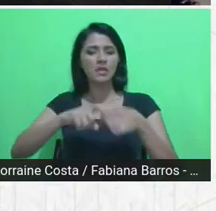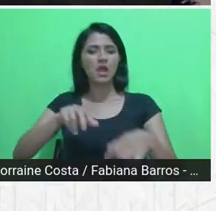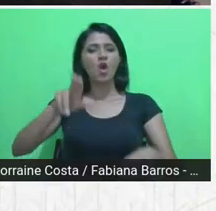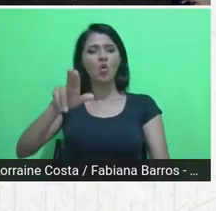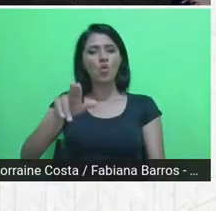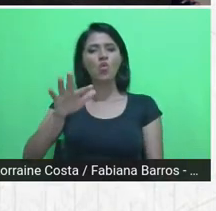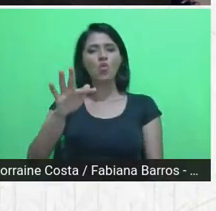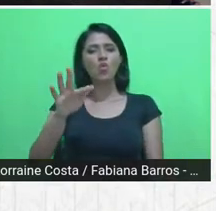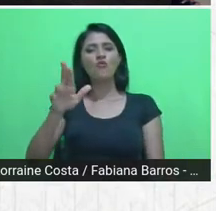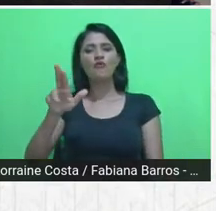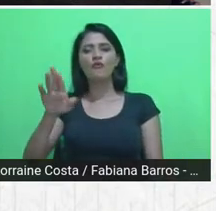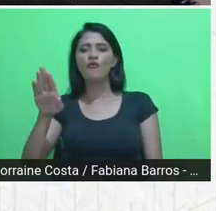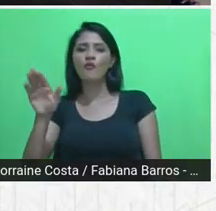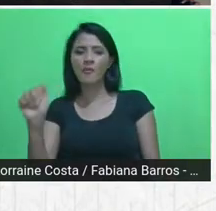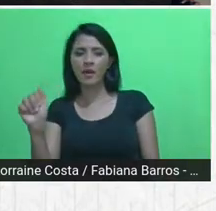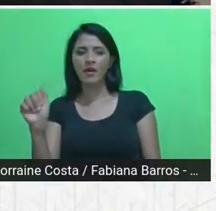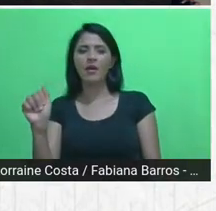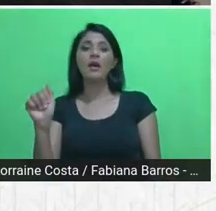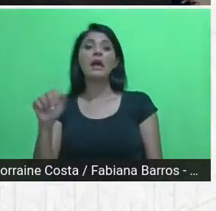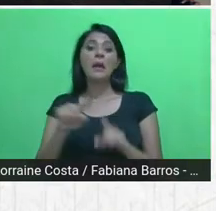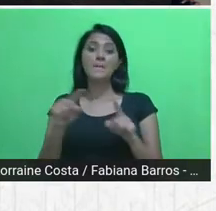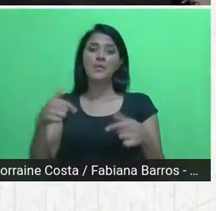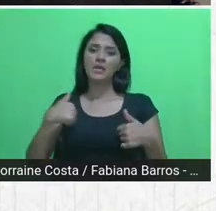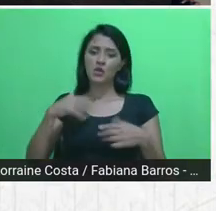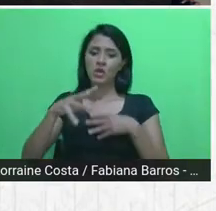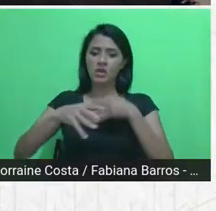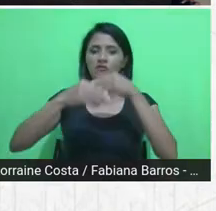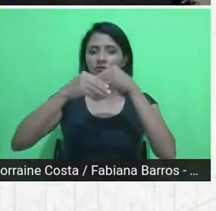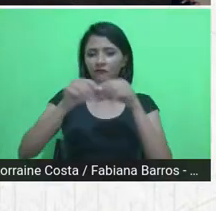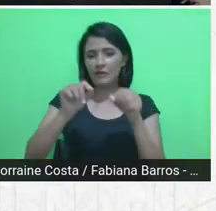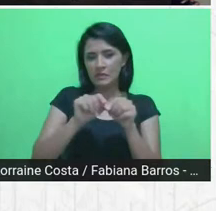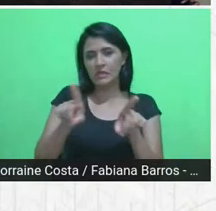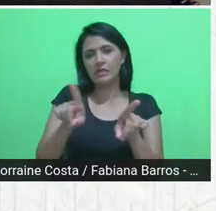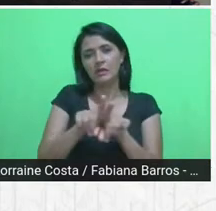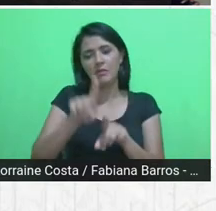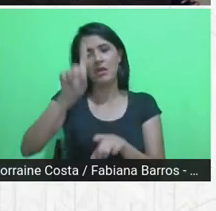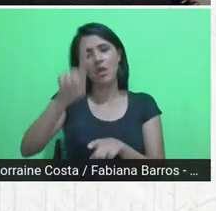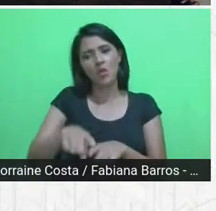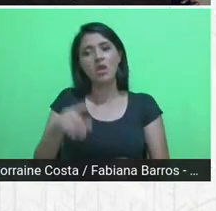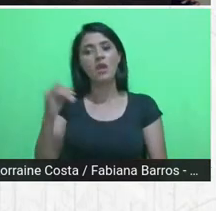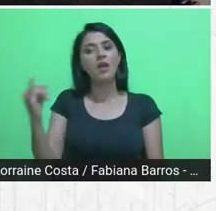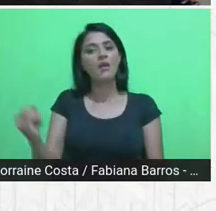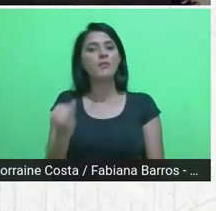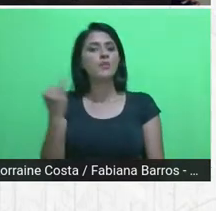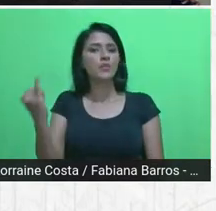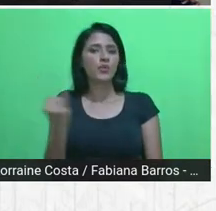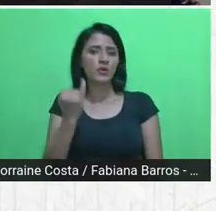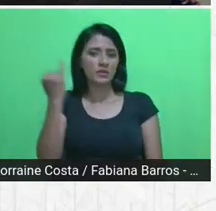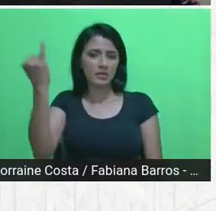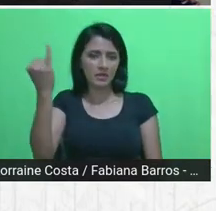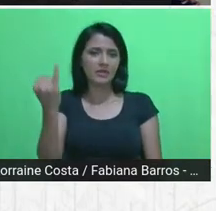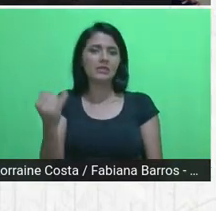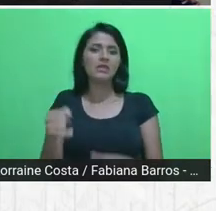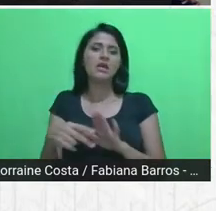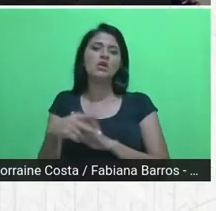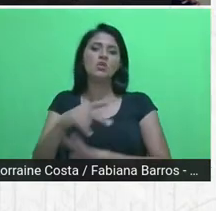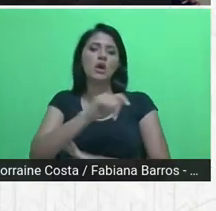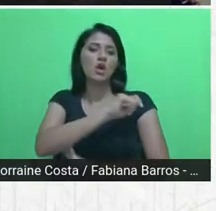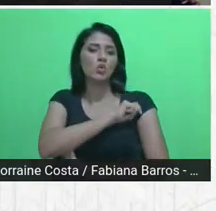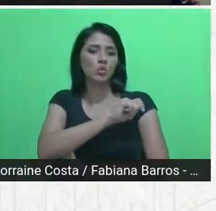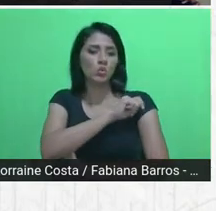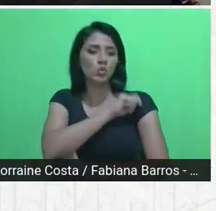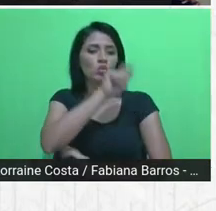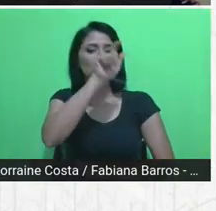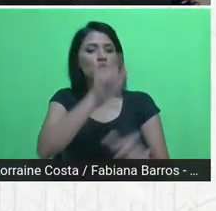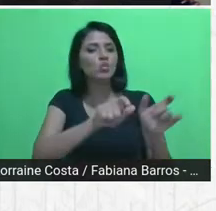gostaria de fazer um adendo aqui, que é a importância, certo, dos alunos e, no caso, da